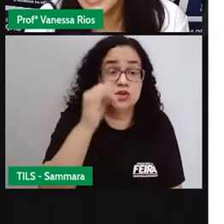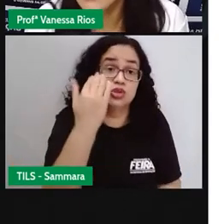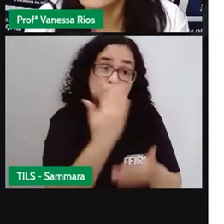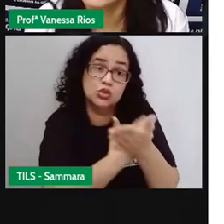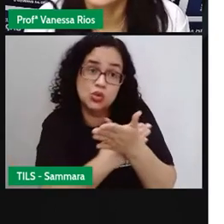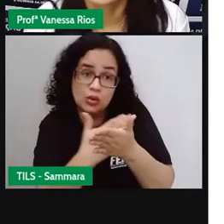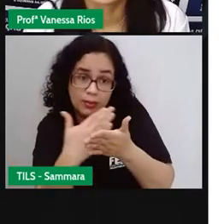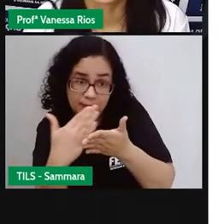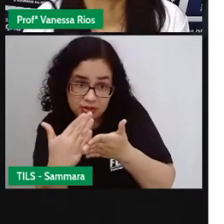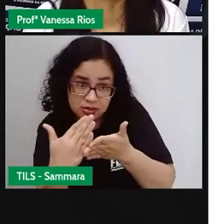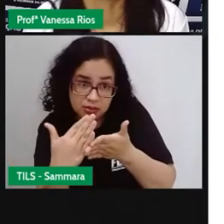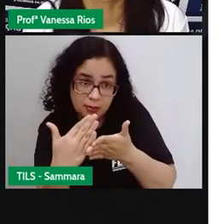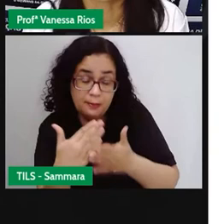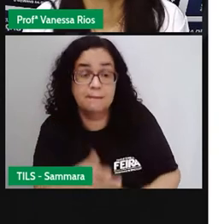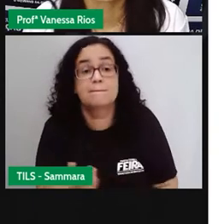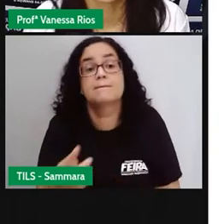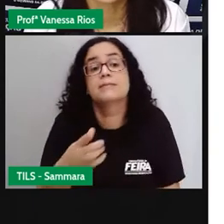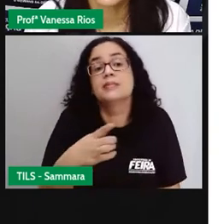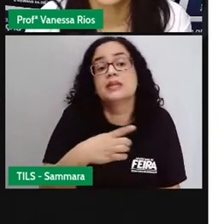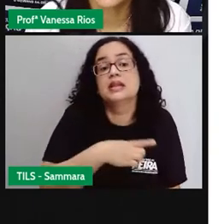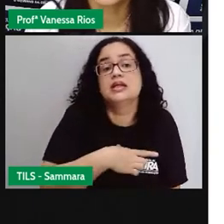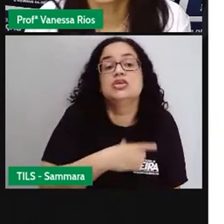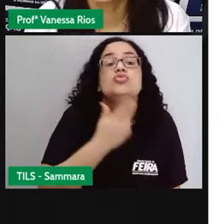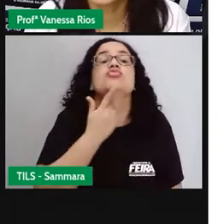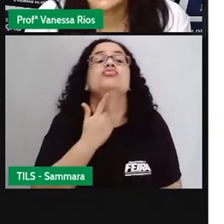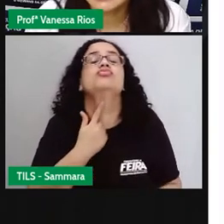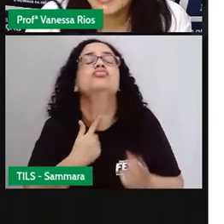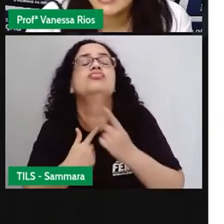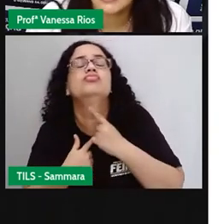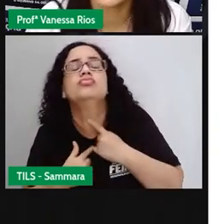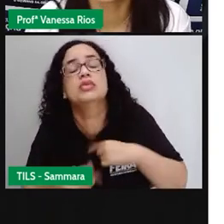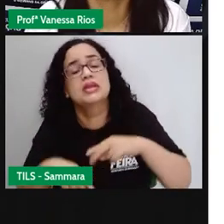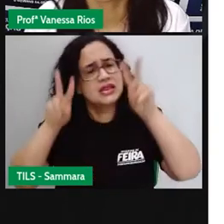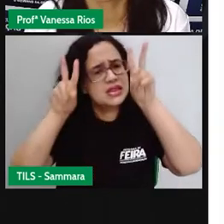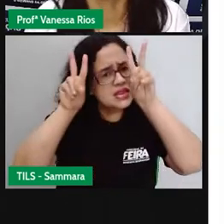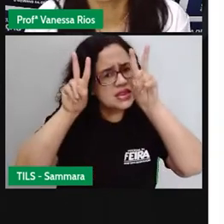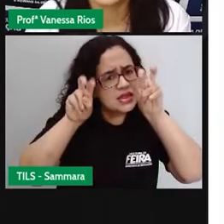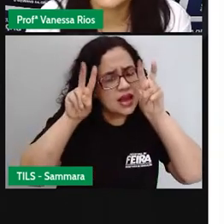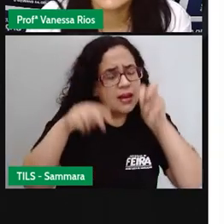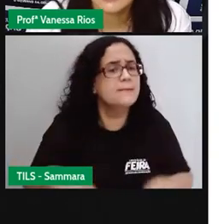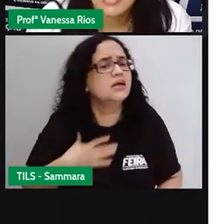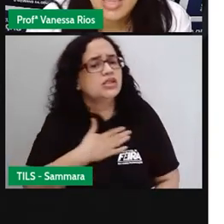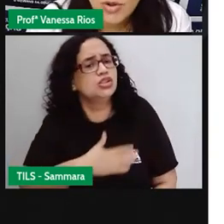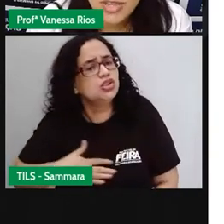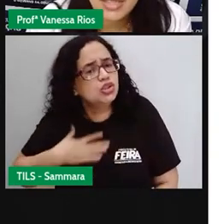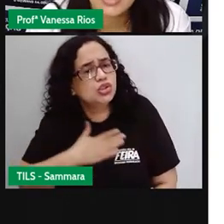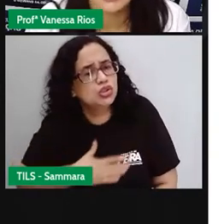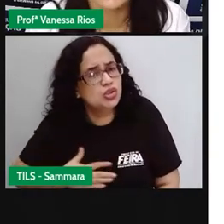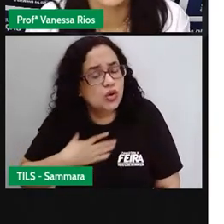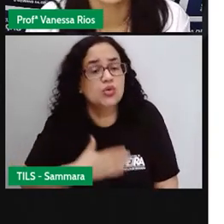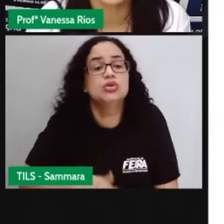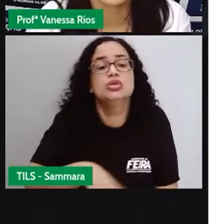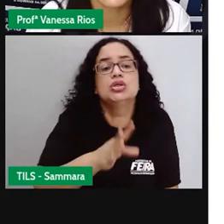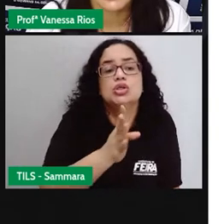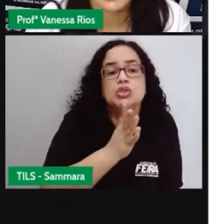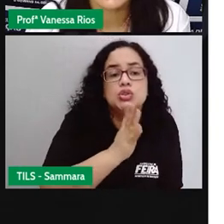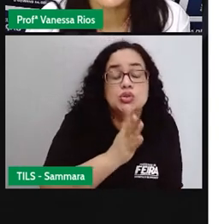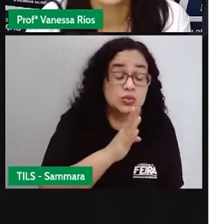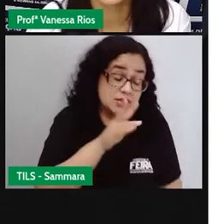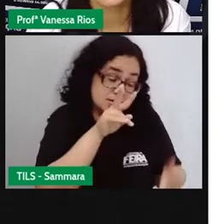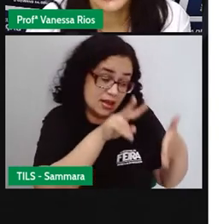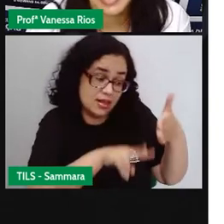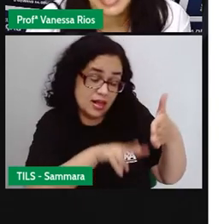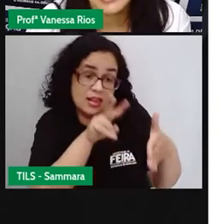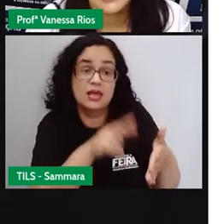por algo que nos traz prazer, por algum tema em que a gente tenha interesse em conhecer, em ler,